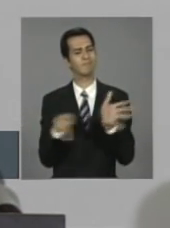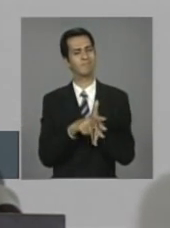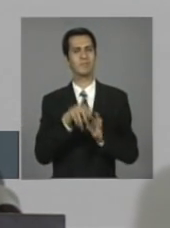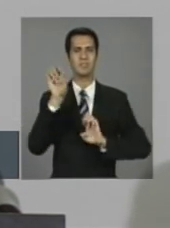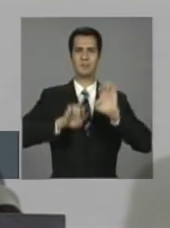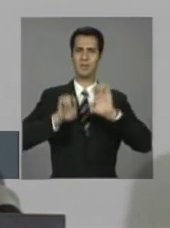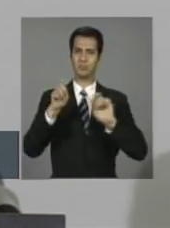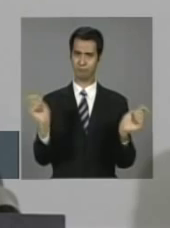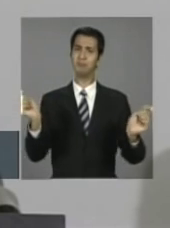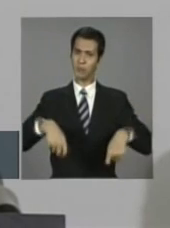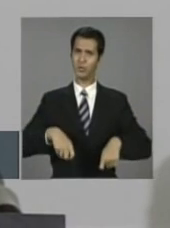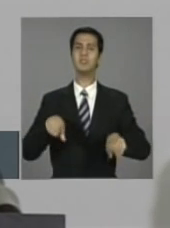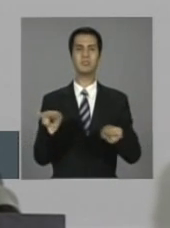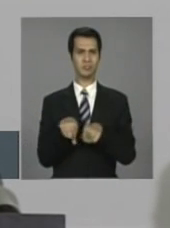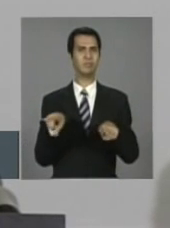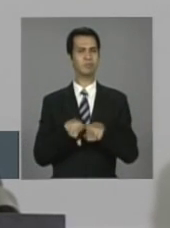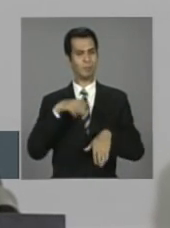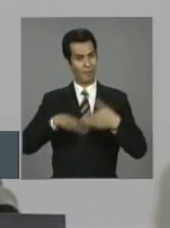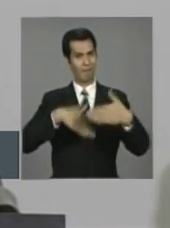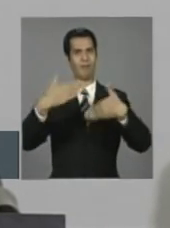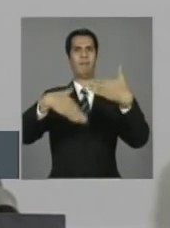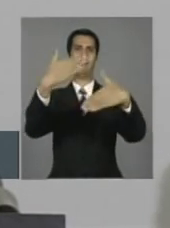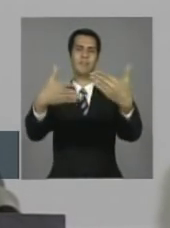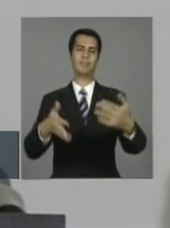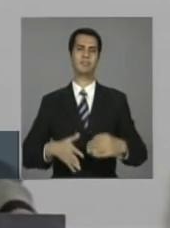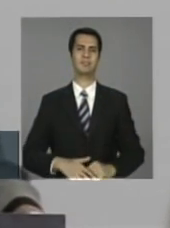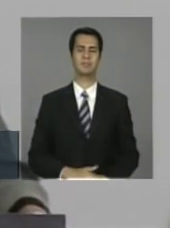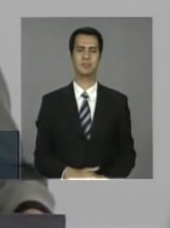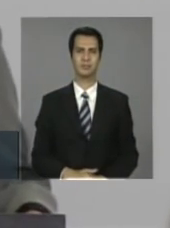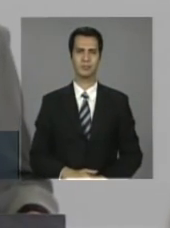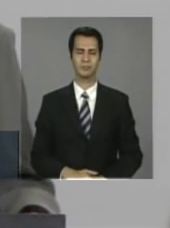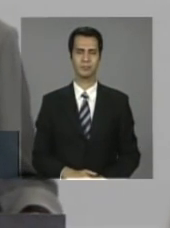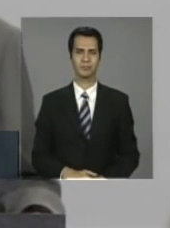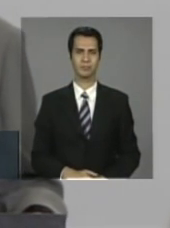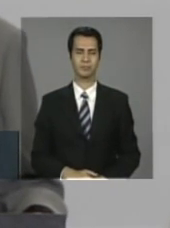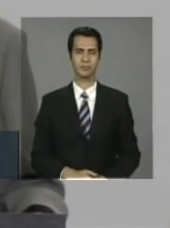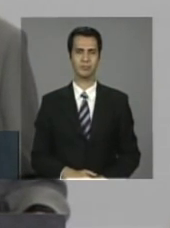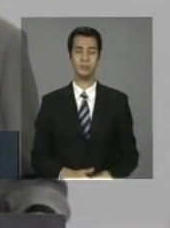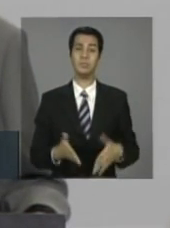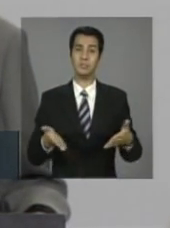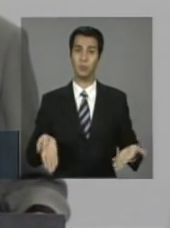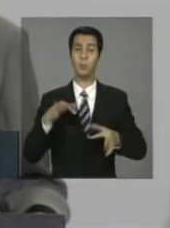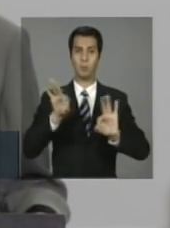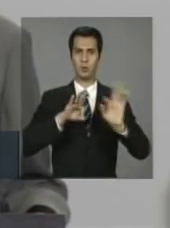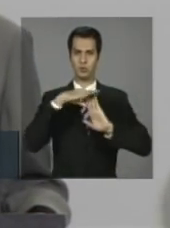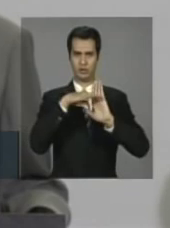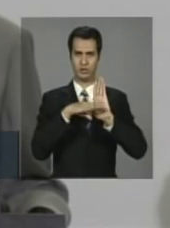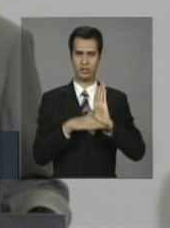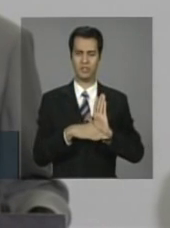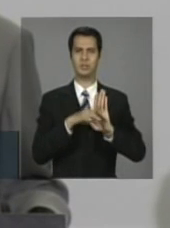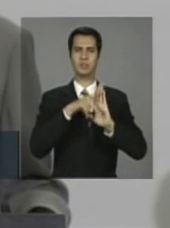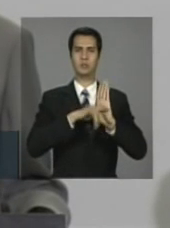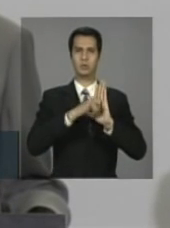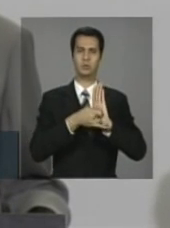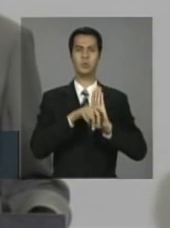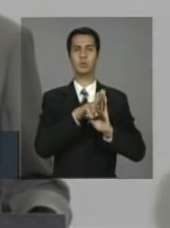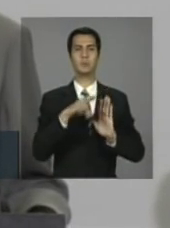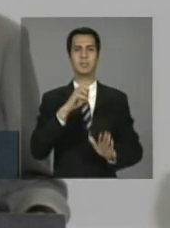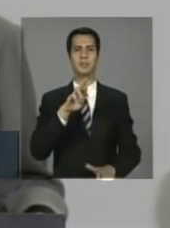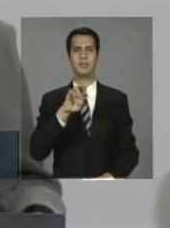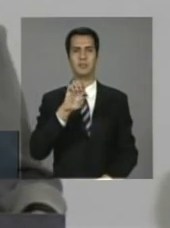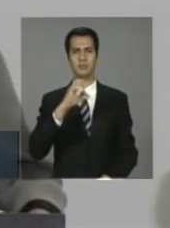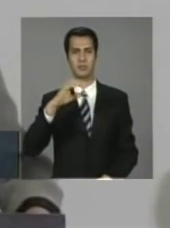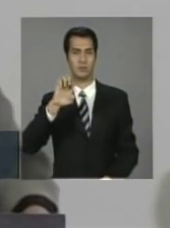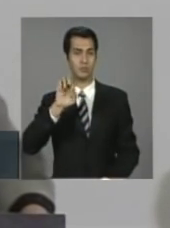tenham condições de fazer, crescer. Então, o programa Crescer, microcrédito produtivo orientado,